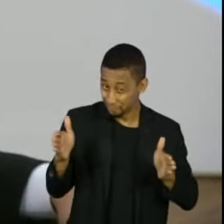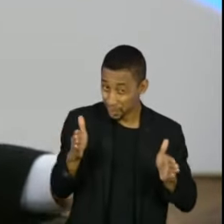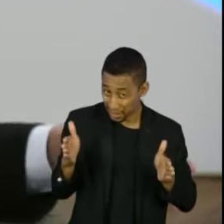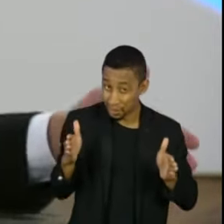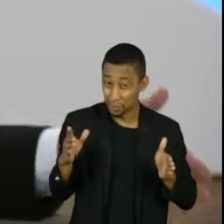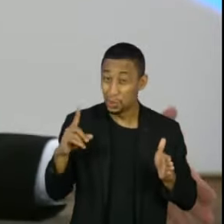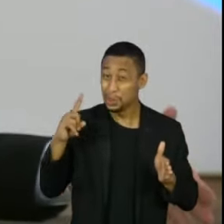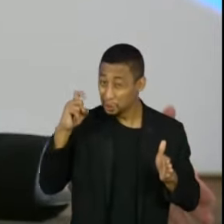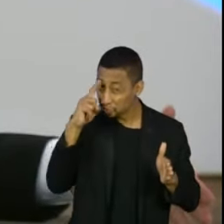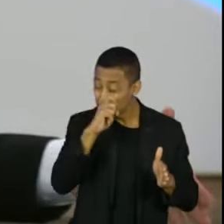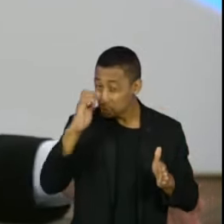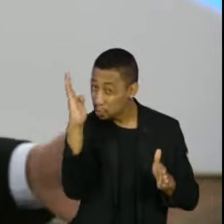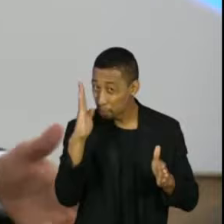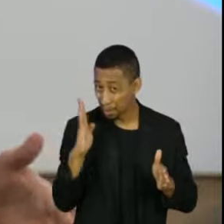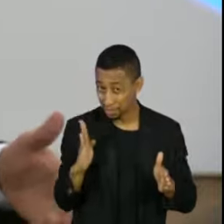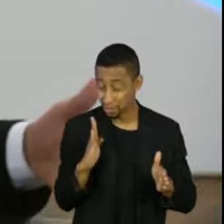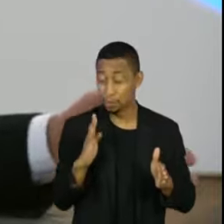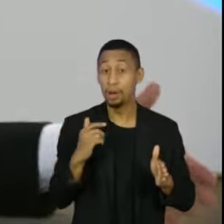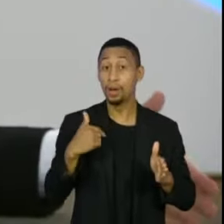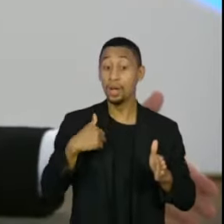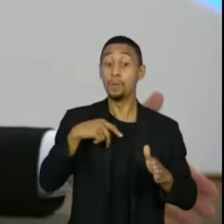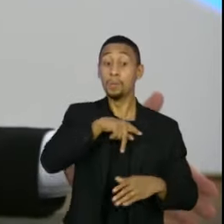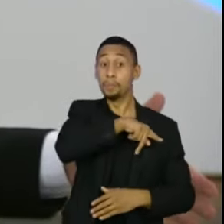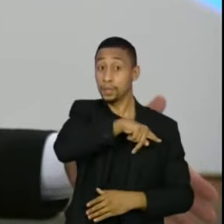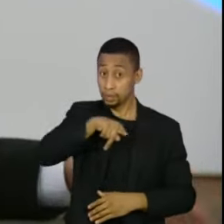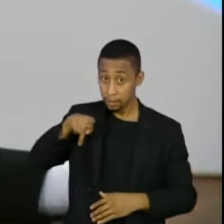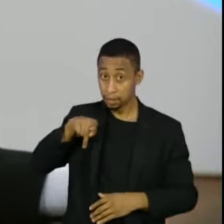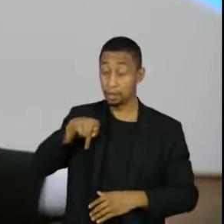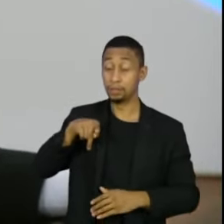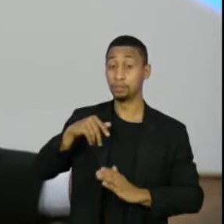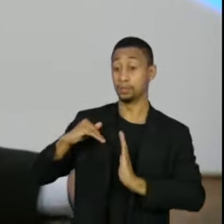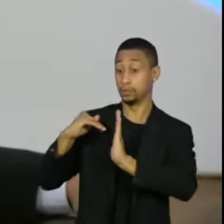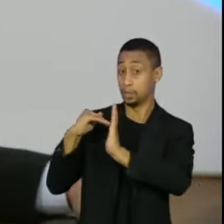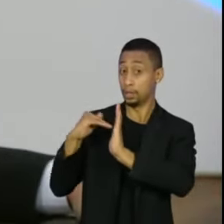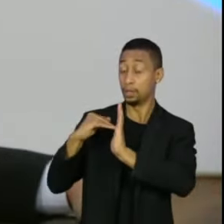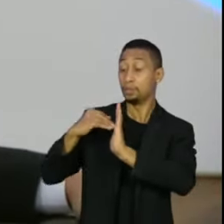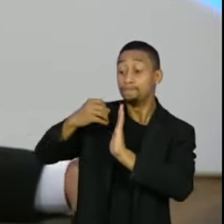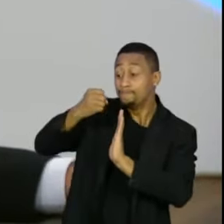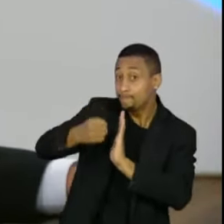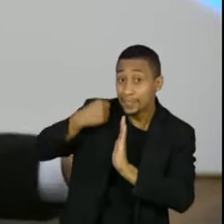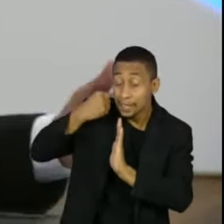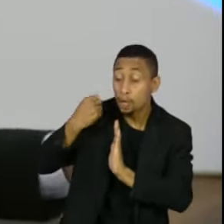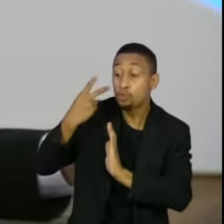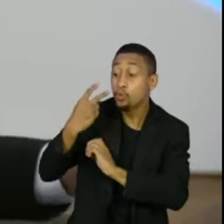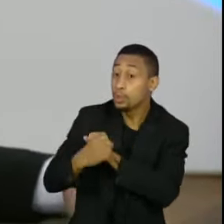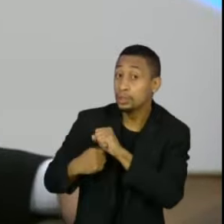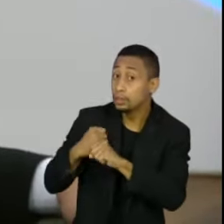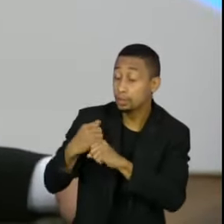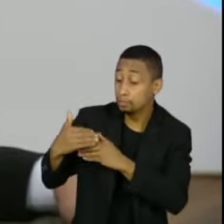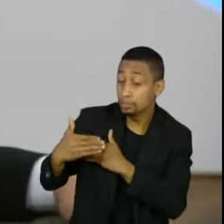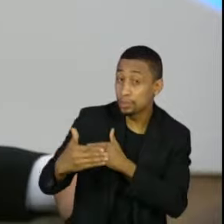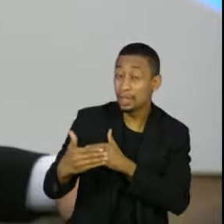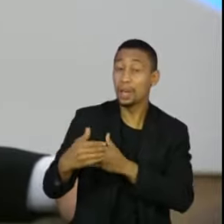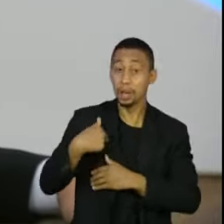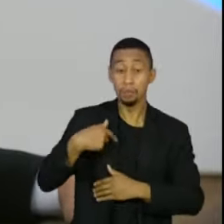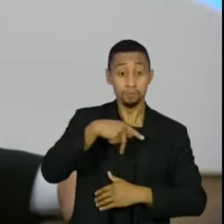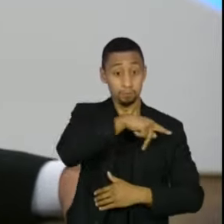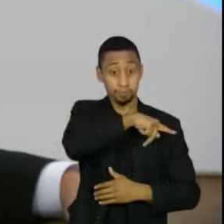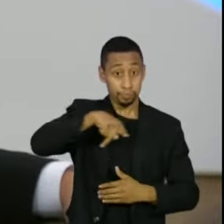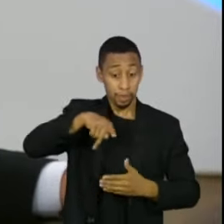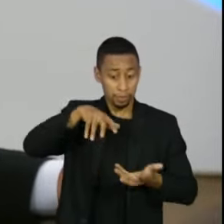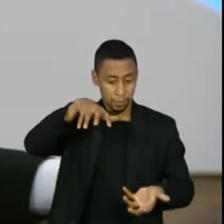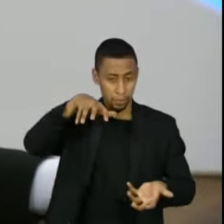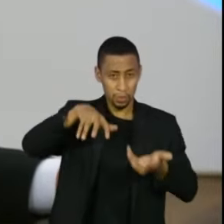eu tenho nesse meu primeiro mandato senador, com dois anos apenas de Senado, ser presidente do Senado Federal e do Congresso Nacional, eu não me